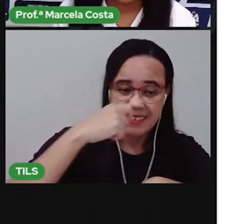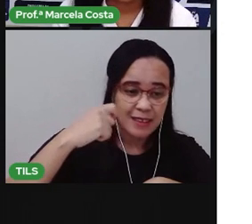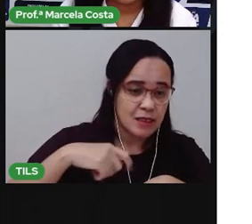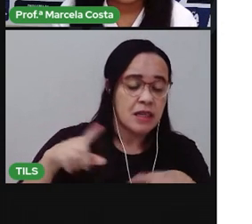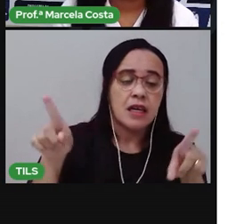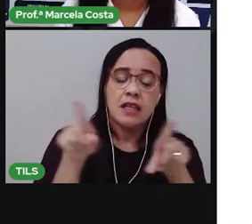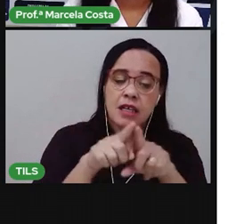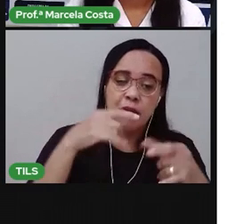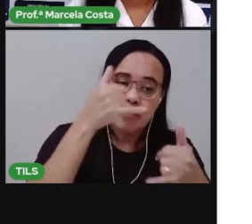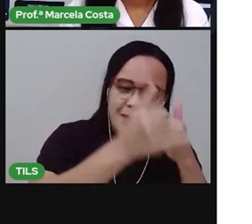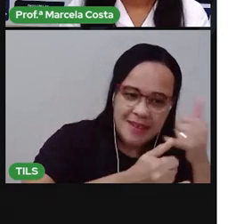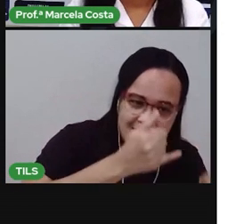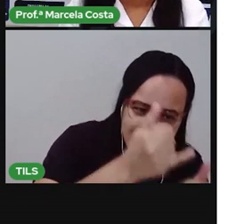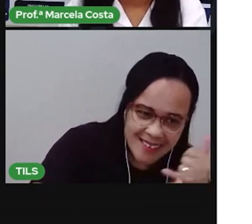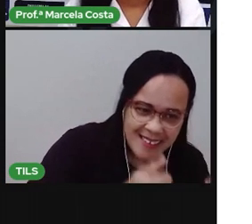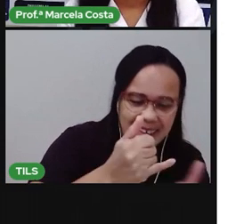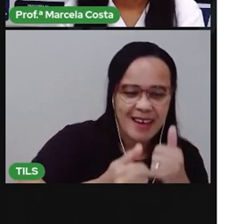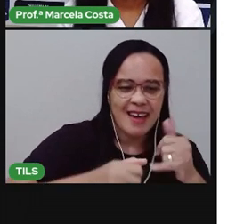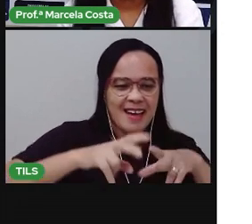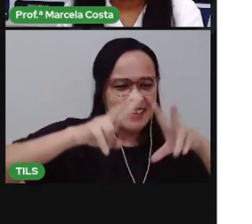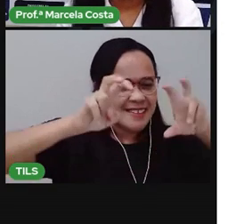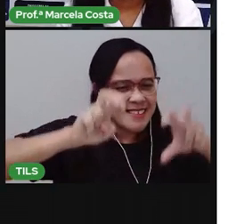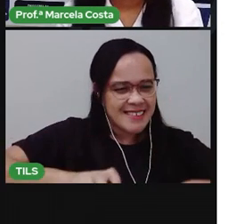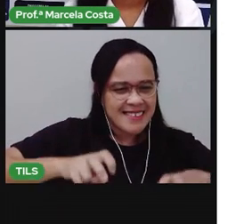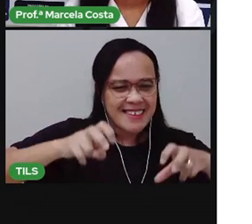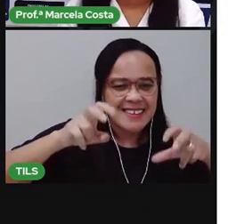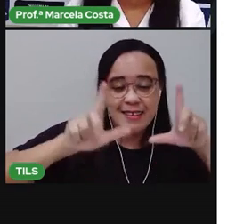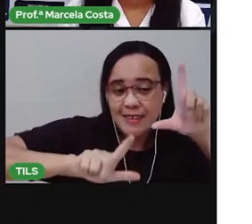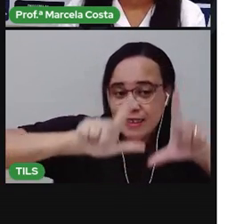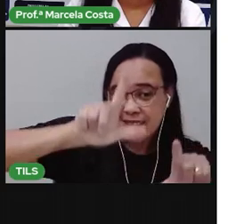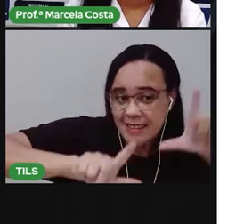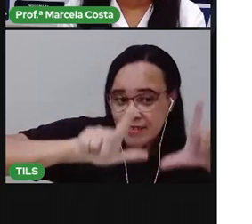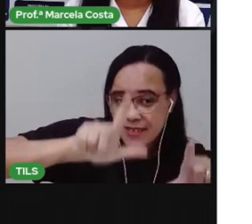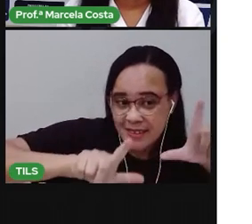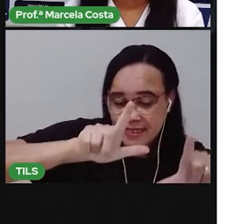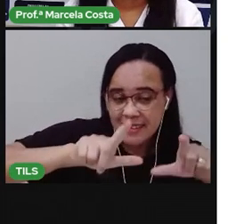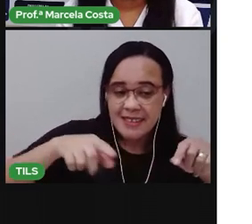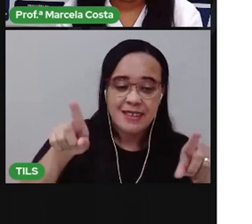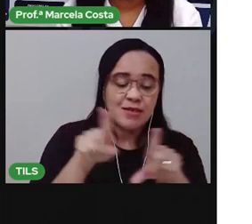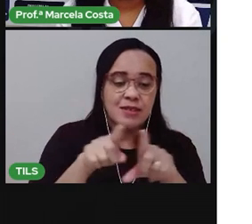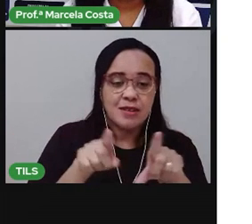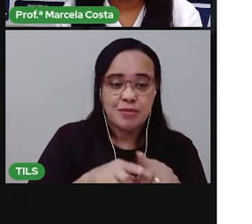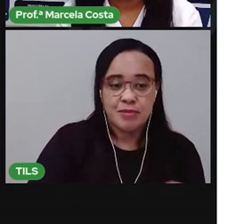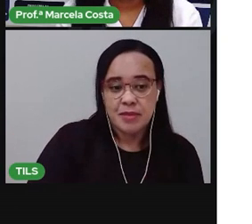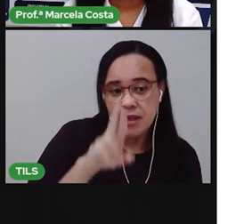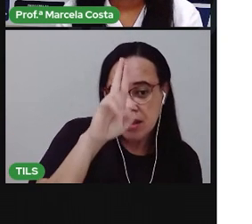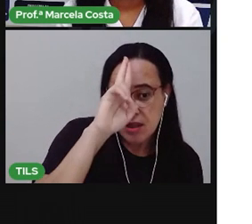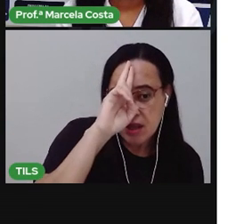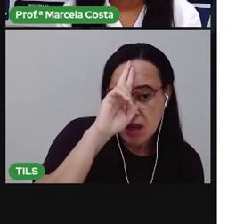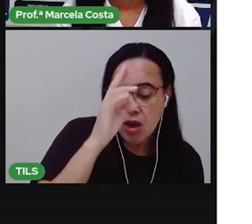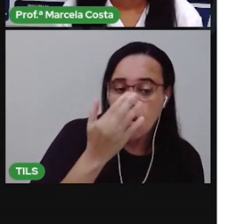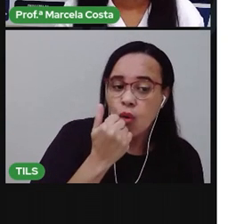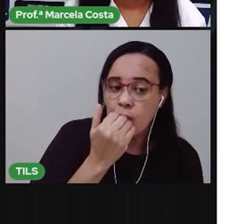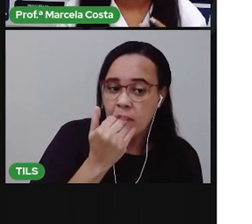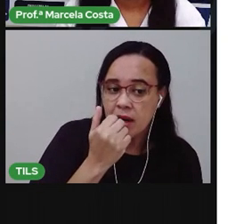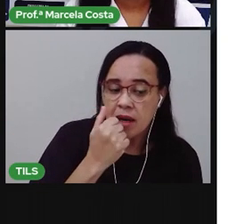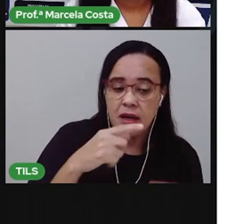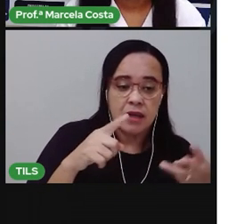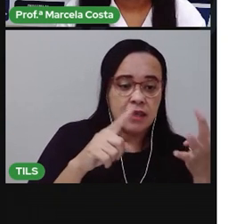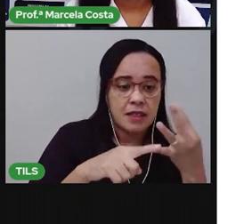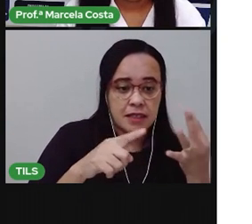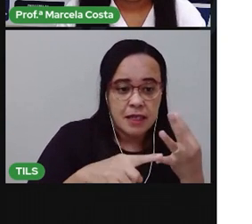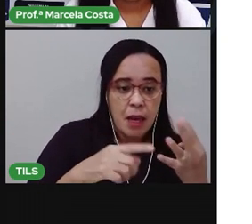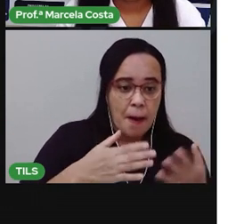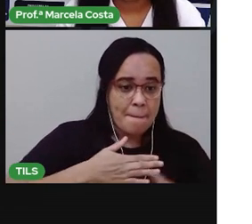assistir TV. Hora do almoço. Hora de tomar banho. Olha